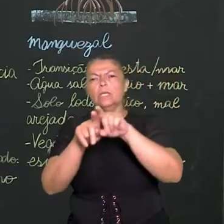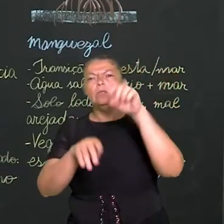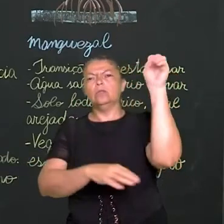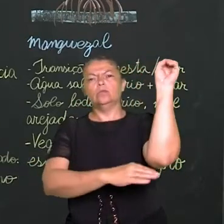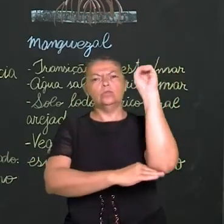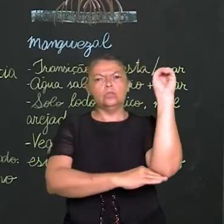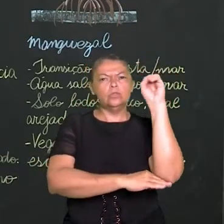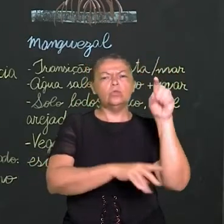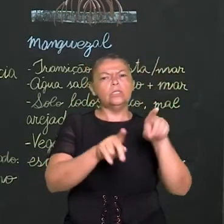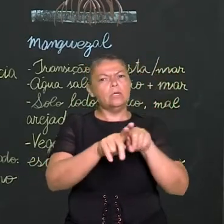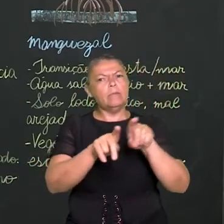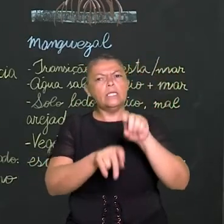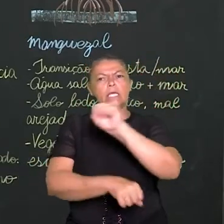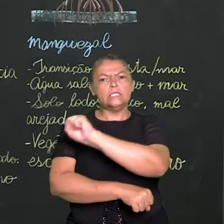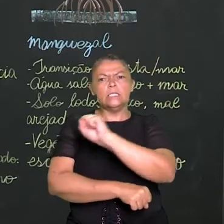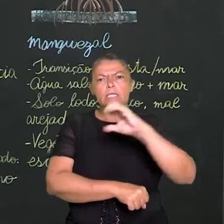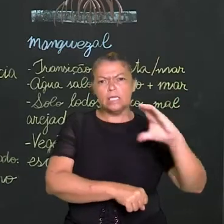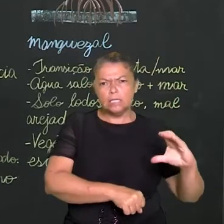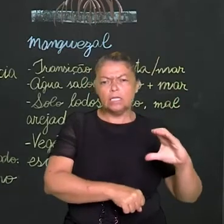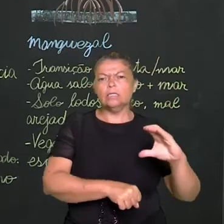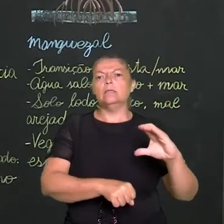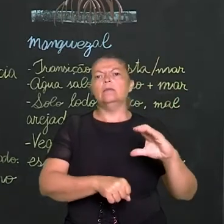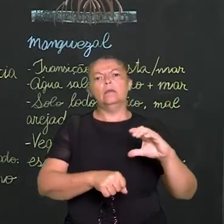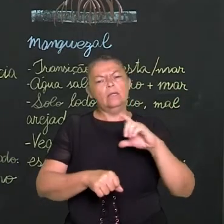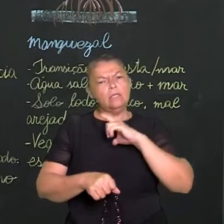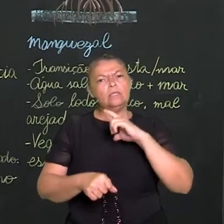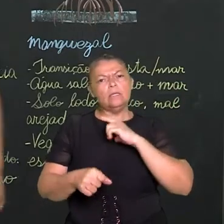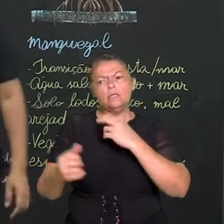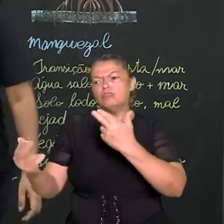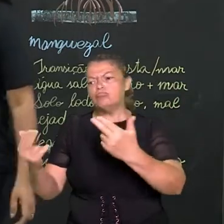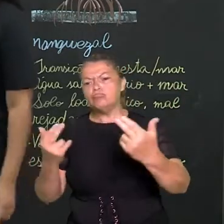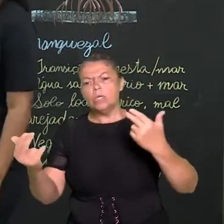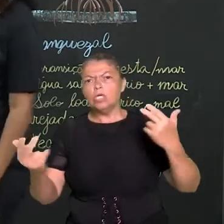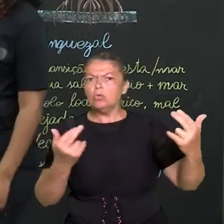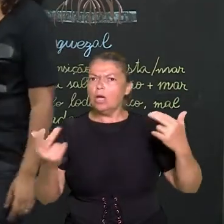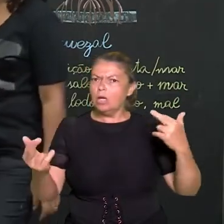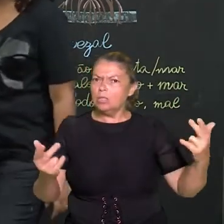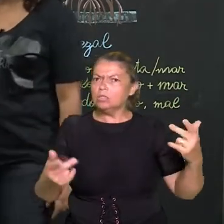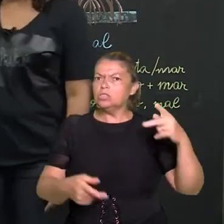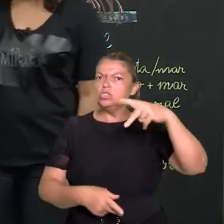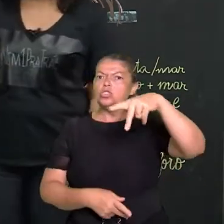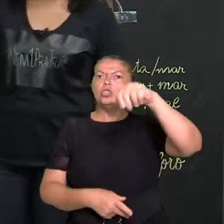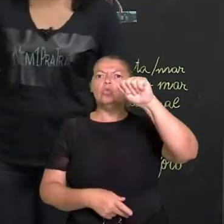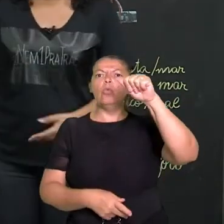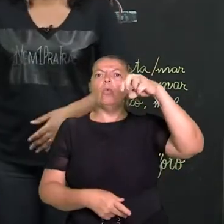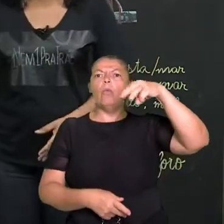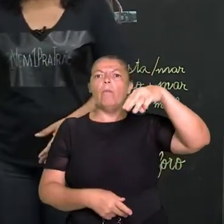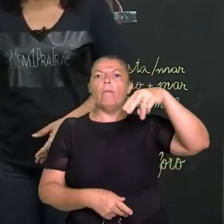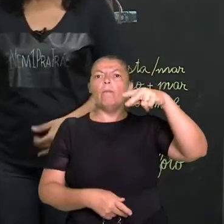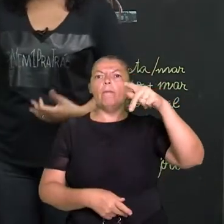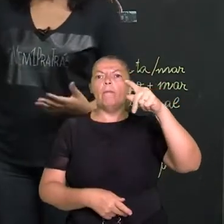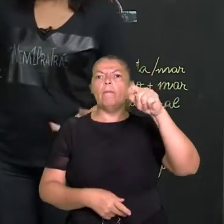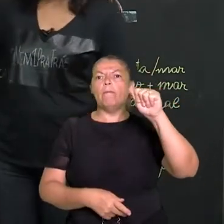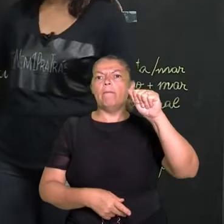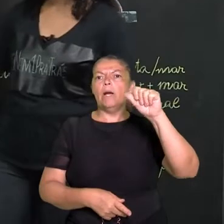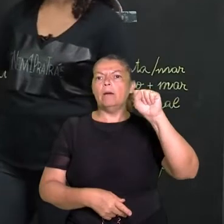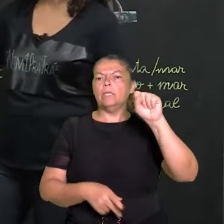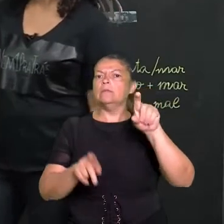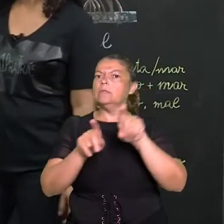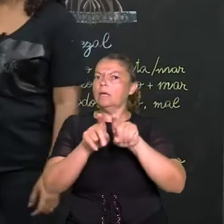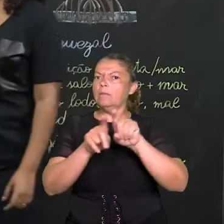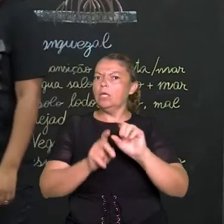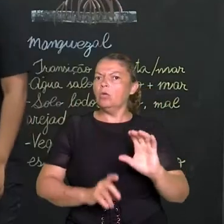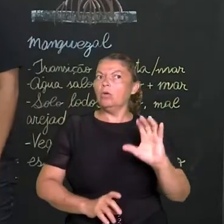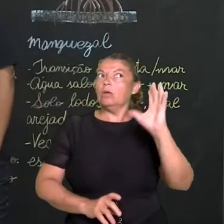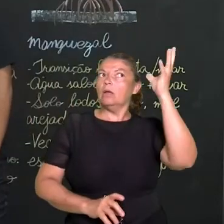do Sul e também em Santa Catarina. Então, eles vão ter algumas características similares ao dos pampas. Por exemplo, a questão do clima, o